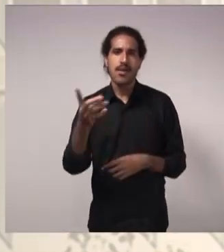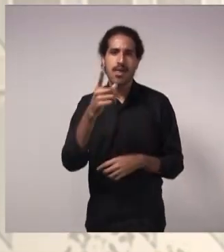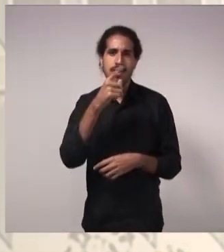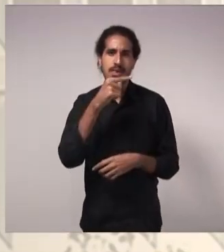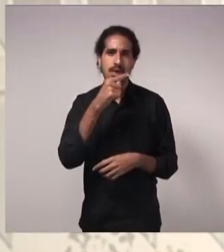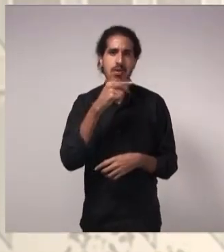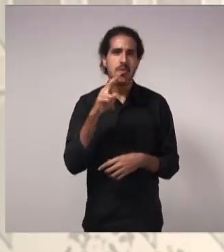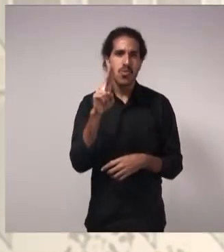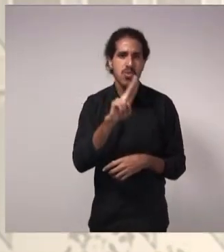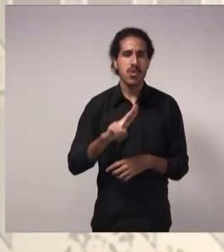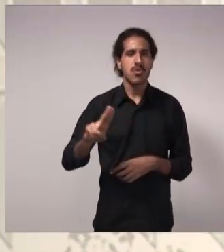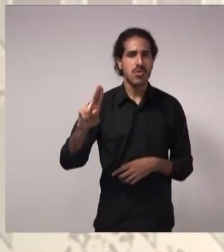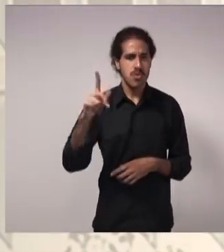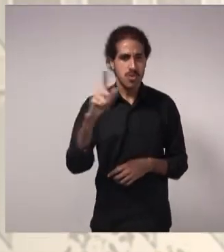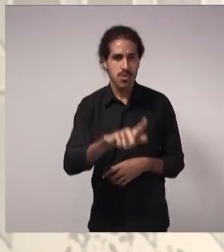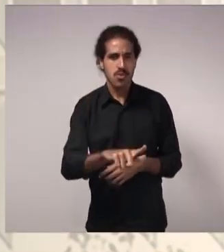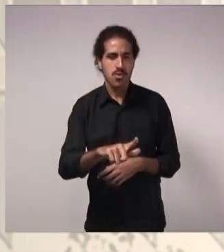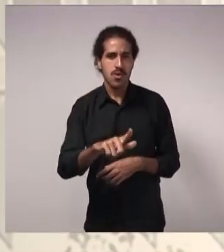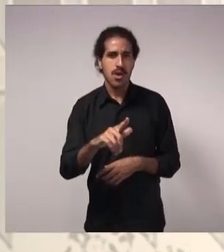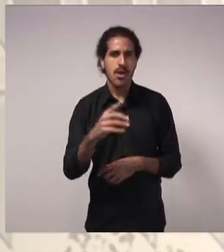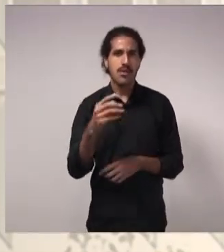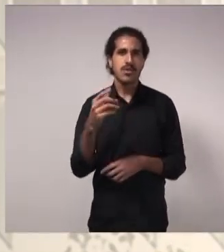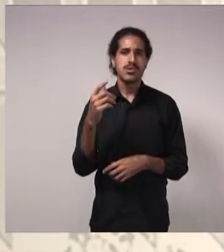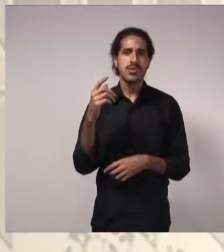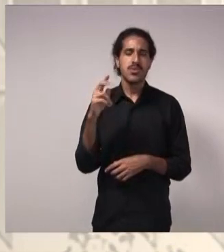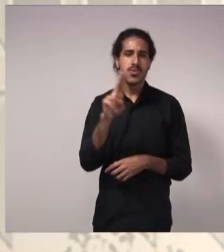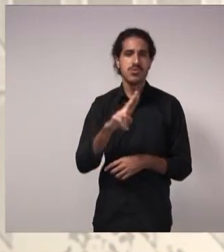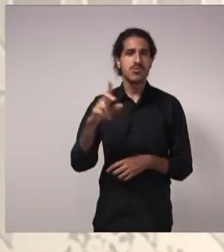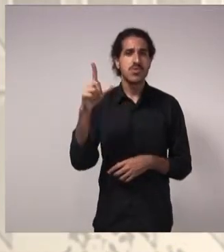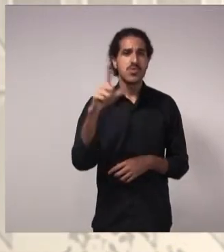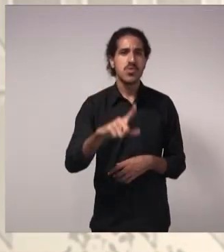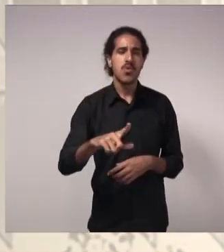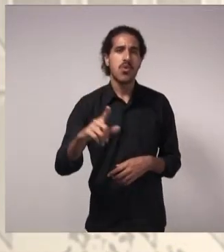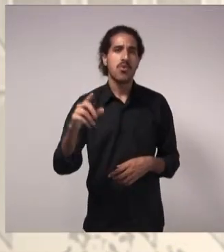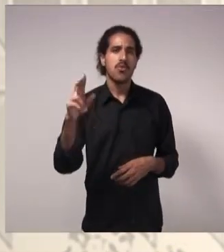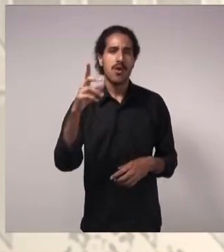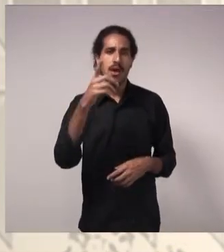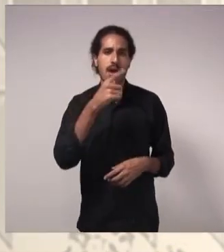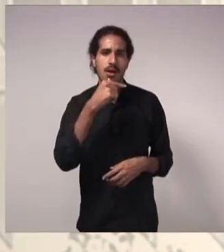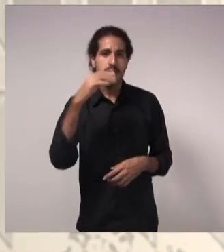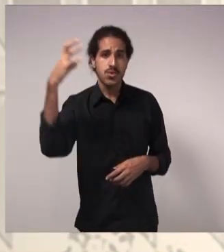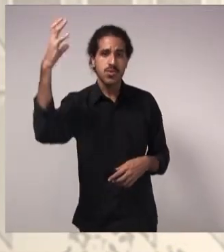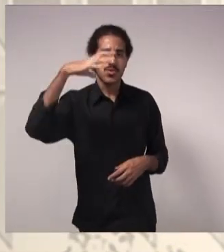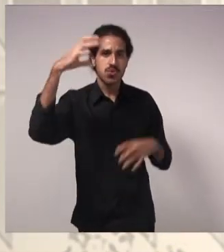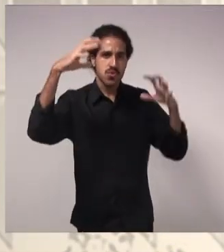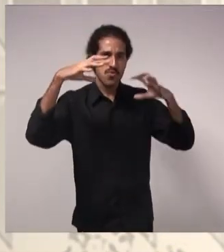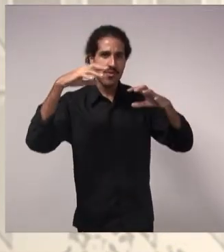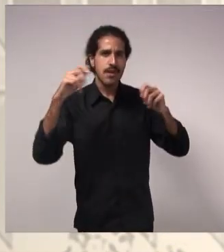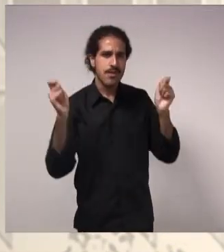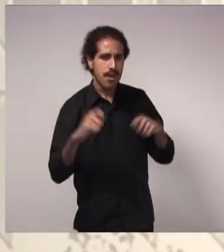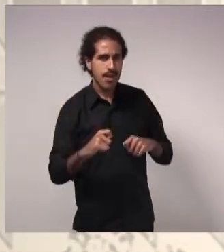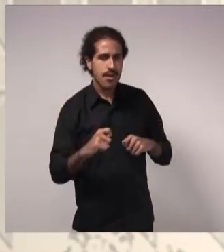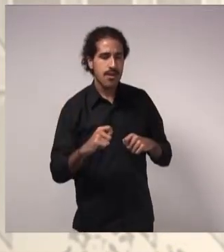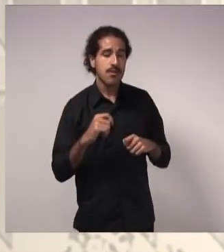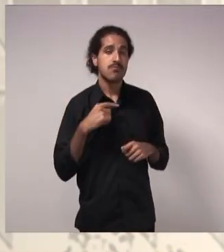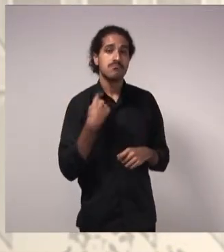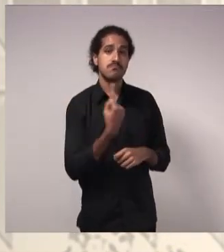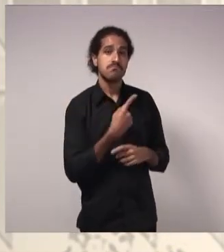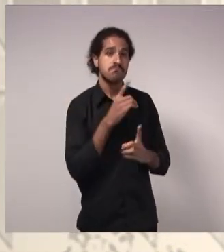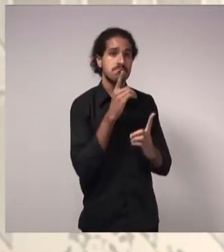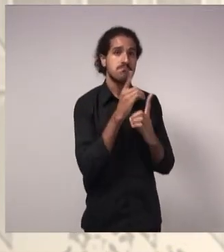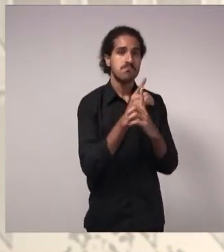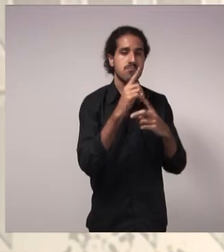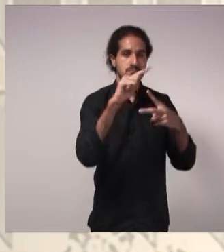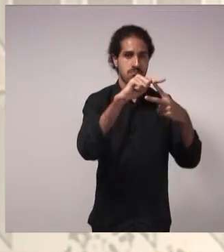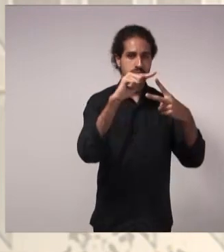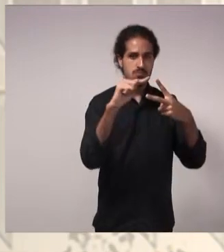aproveitar a água da chuva? Quais são as tecnologias existentes? Como elas funcionam? Então, gente identificou, basicamente, dois